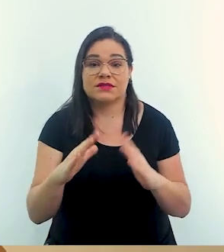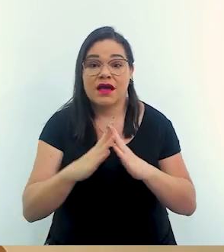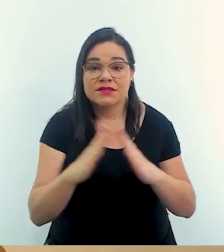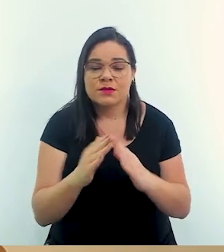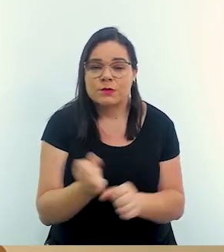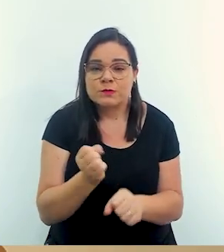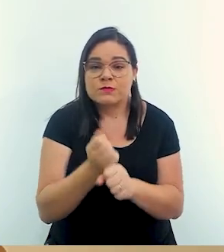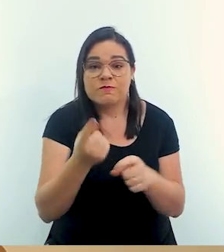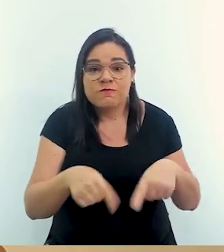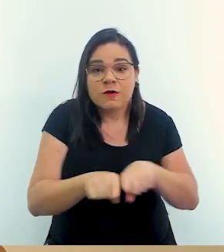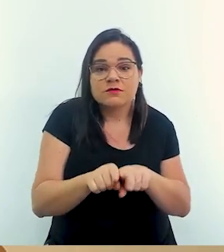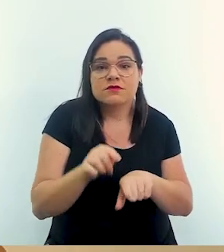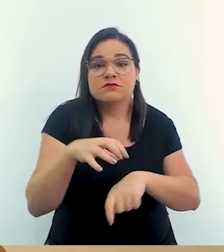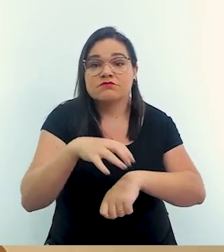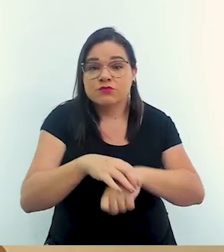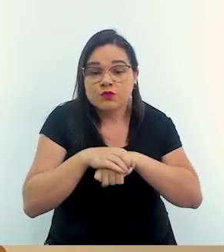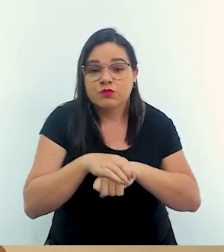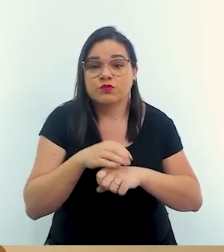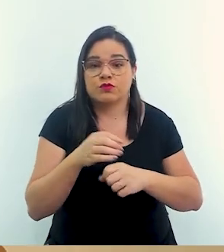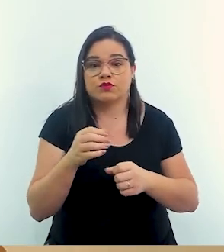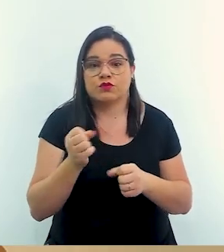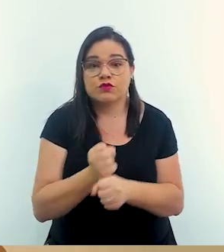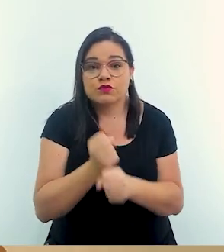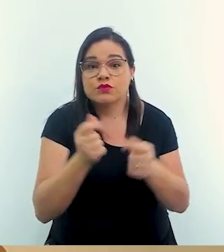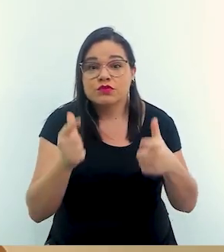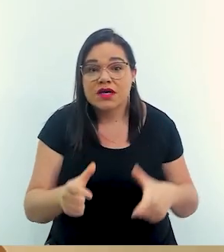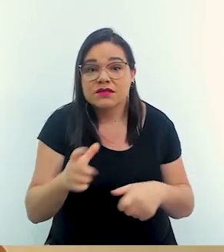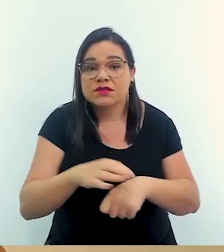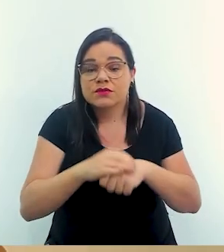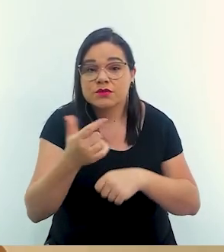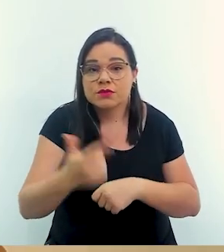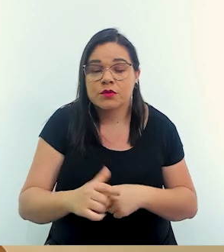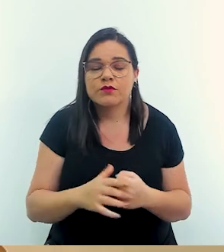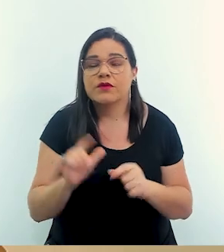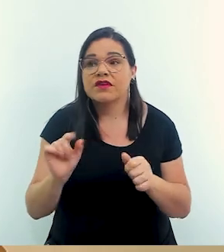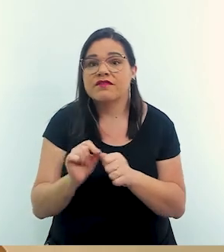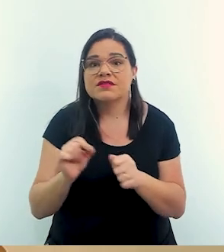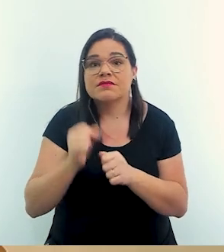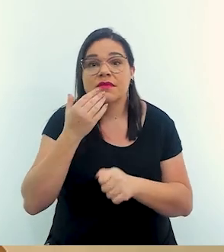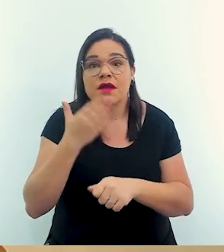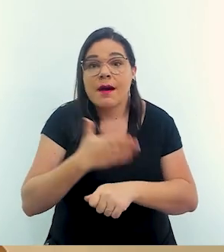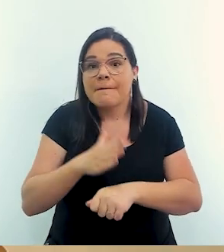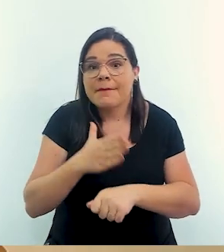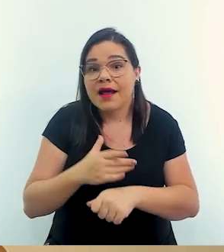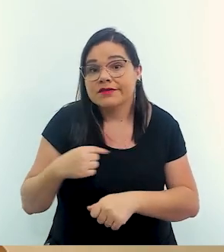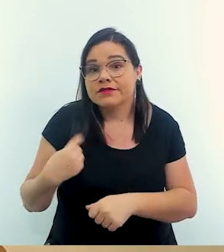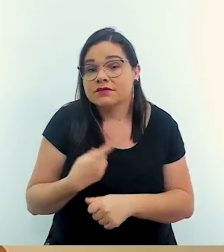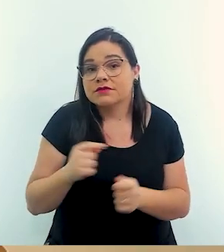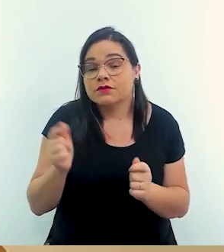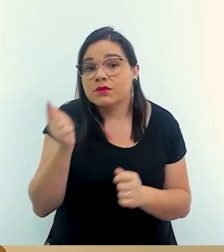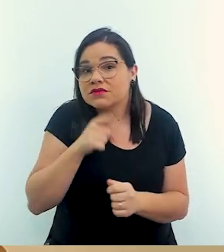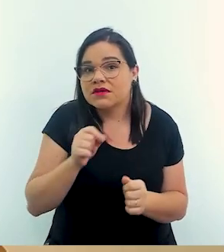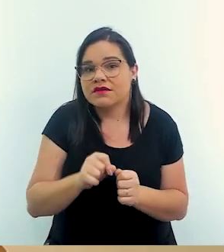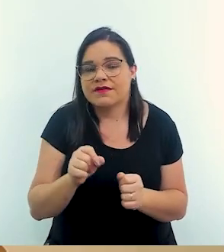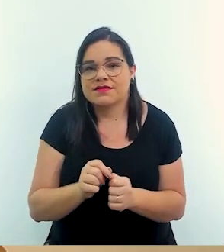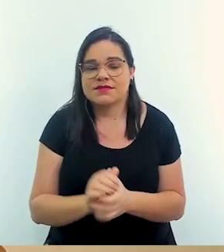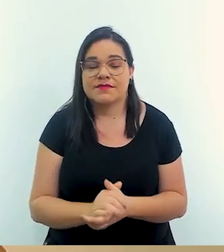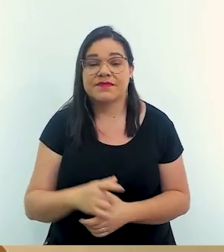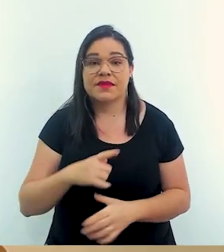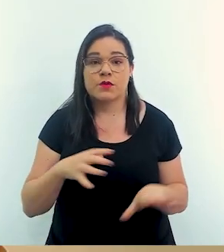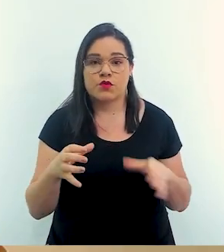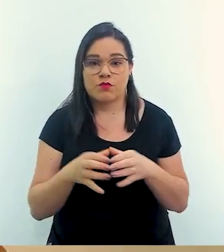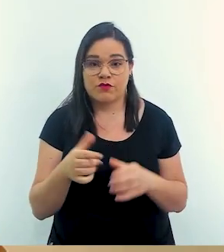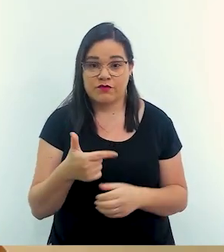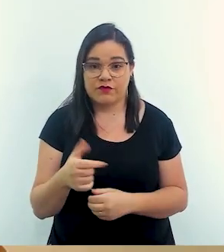ter esse recomeço como fazer com essas pessoas quais são as melhores práticas que a gente pode fazer então a gente